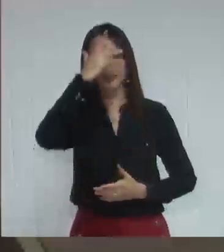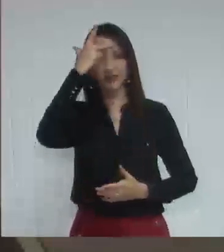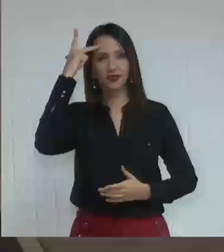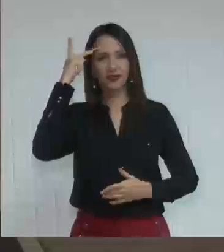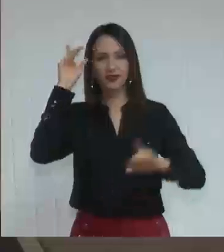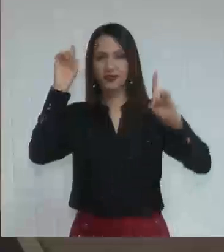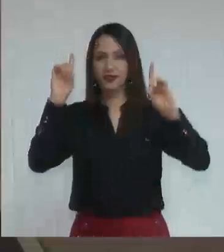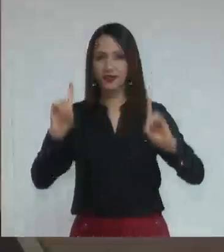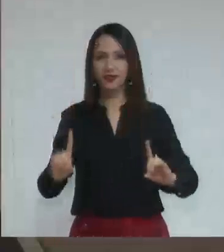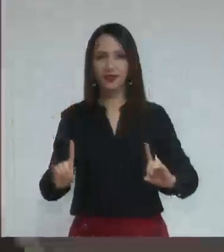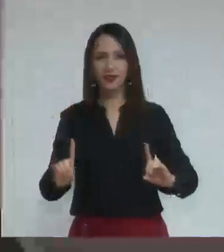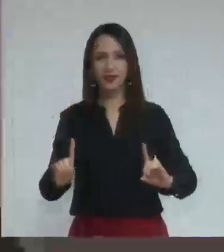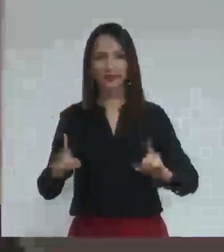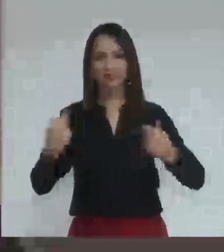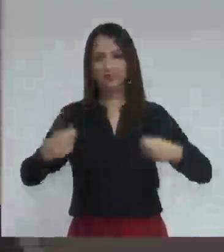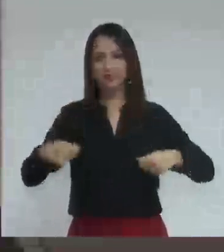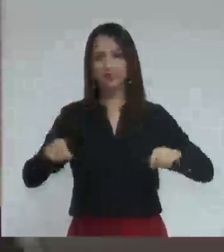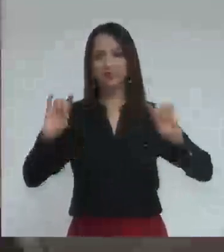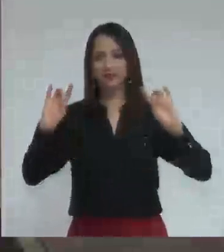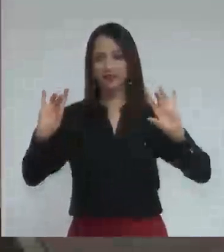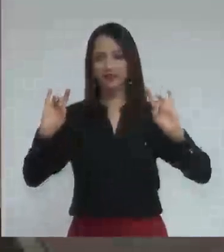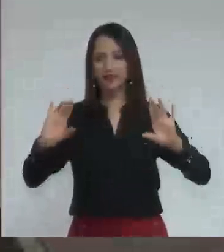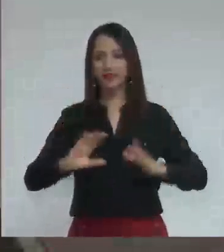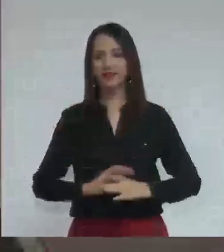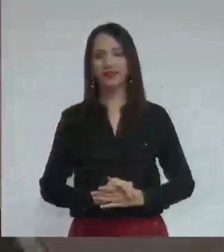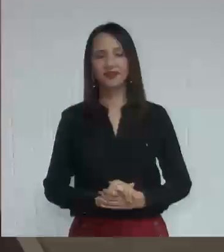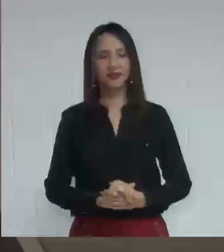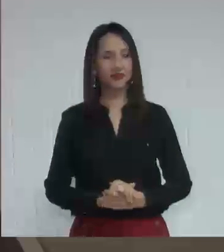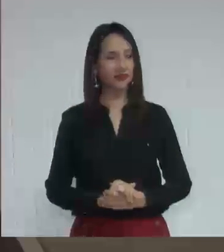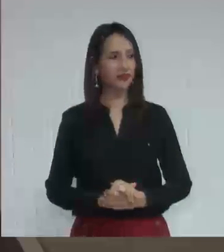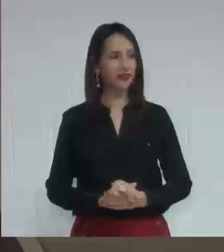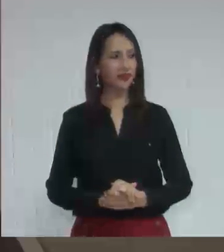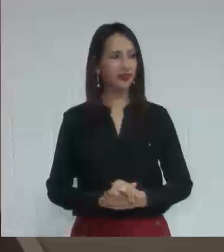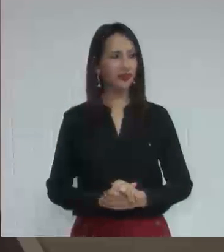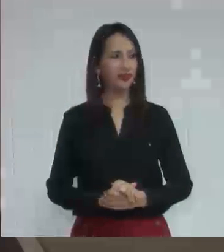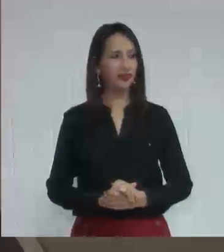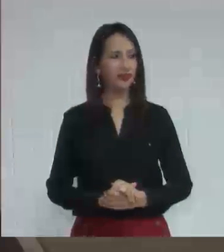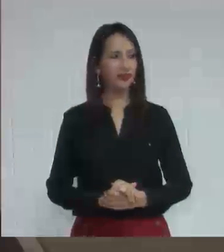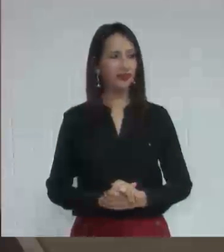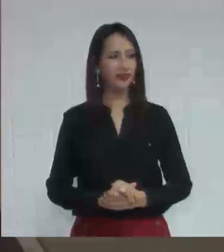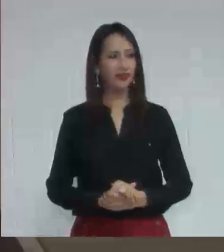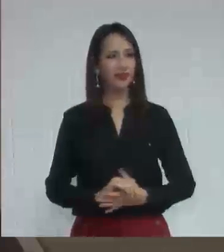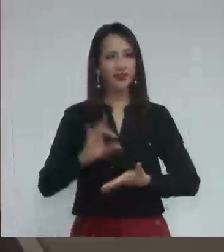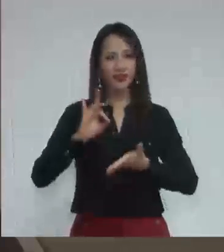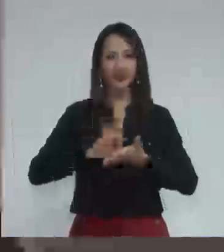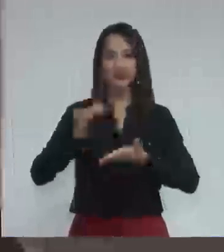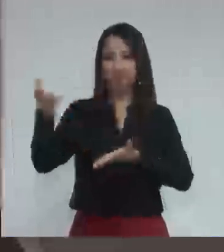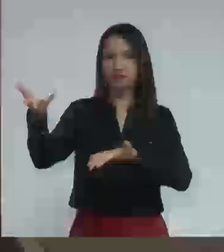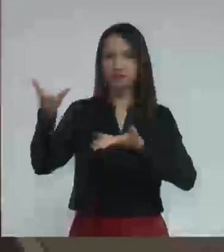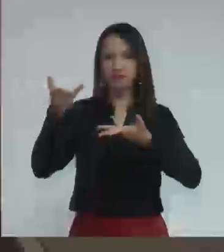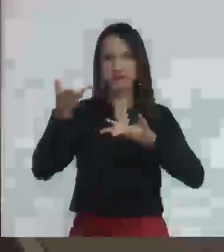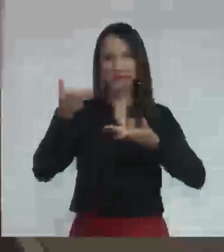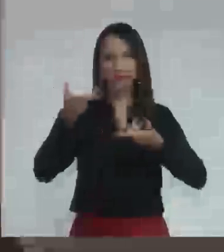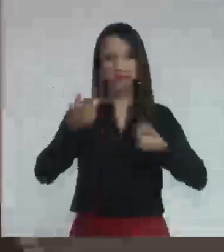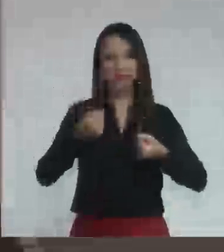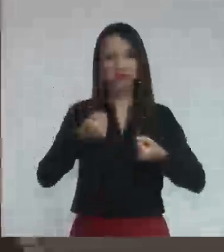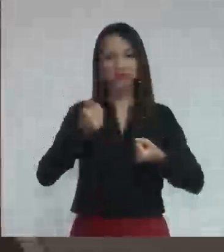com necessidades especiais, e realmente convidar a todos para essa